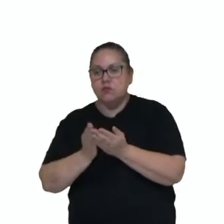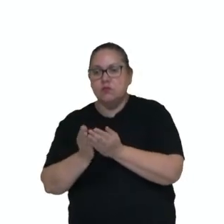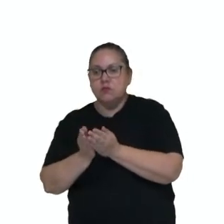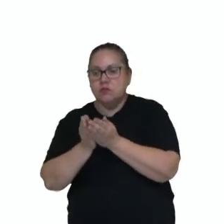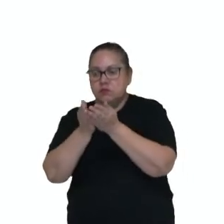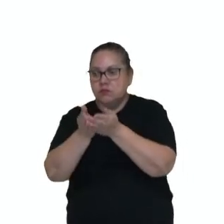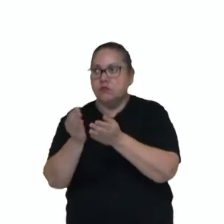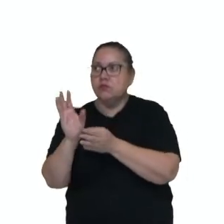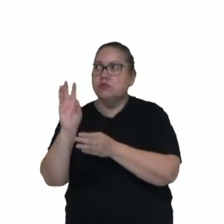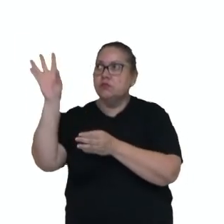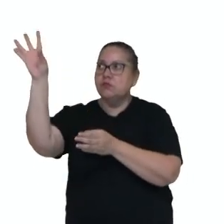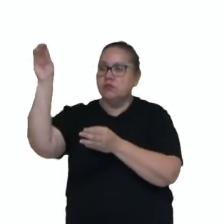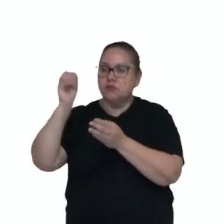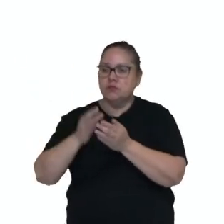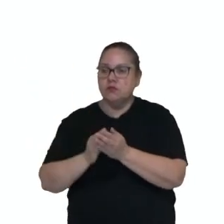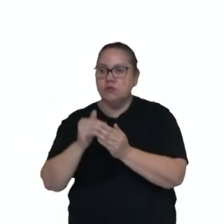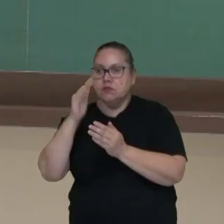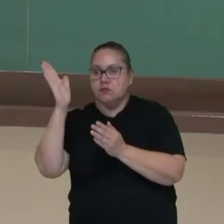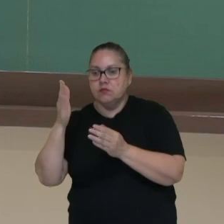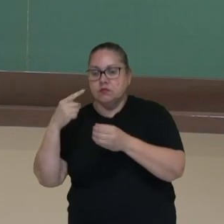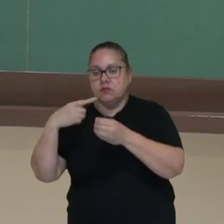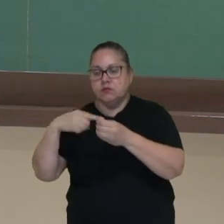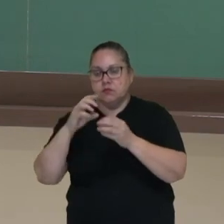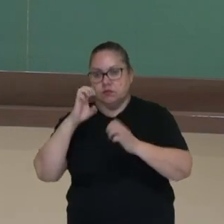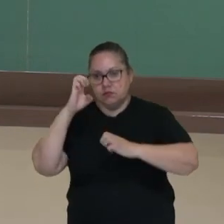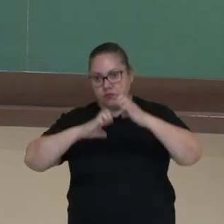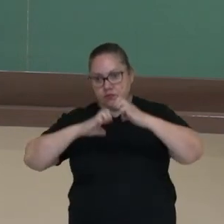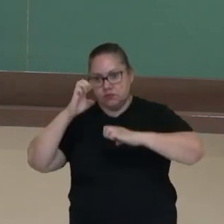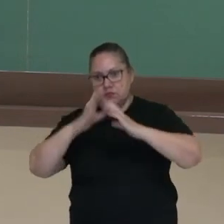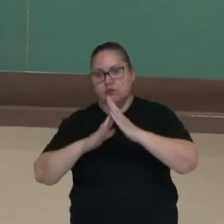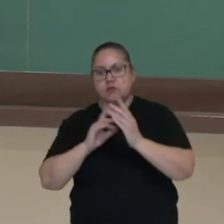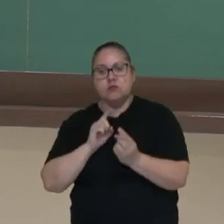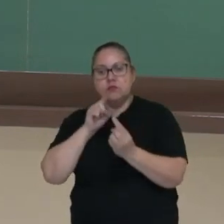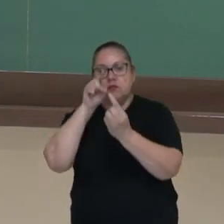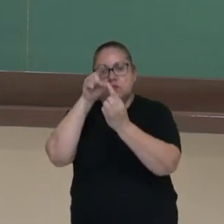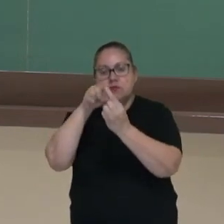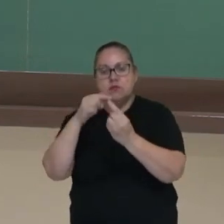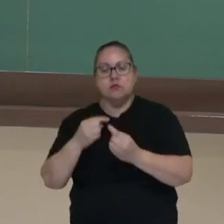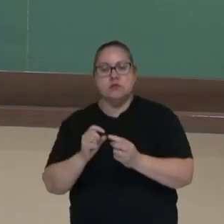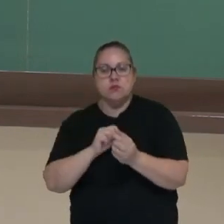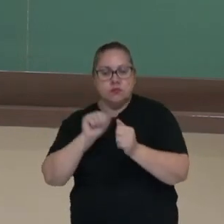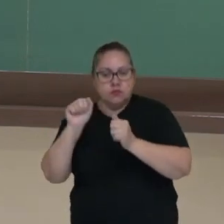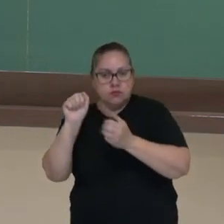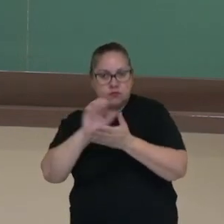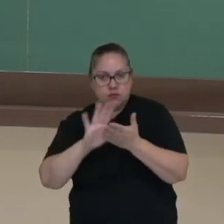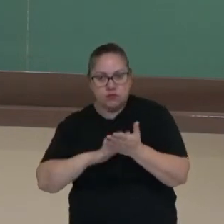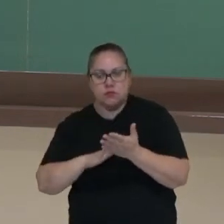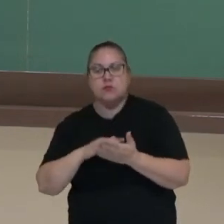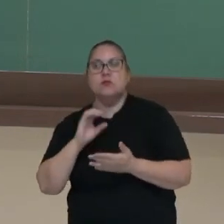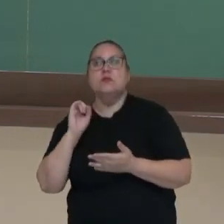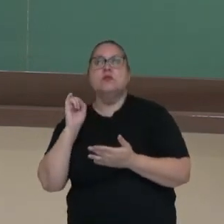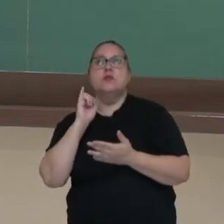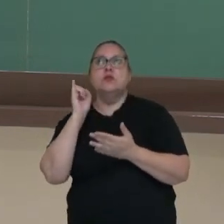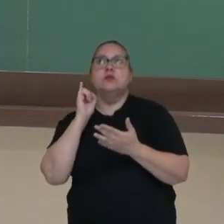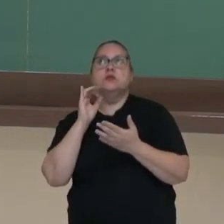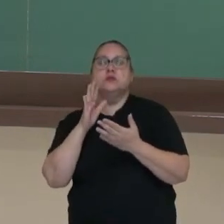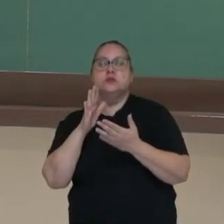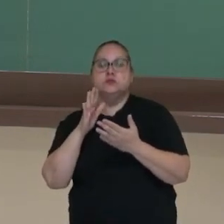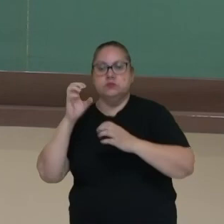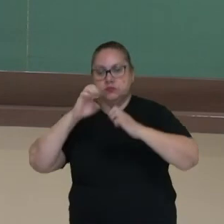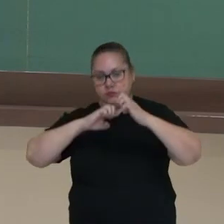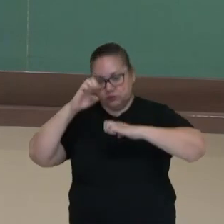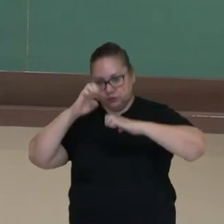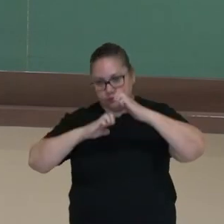mercadorias, e as cidades industriais, que têm por objetivo concentrar as suas atividades, principalmente em torno das